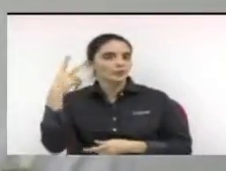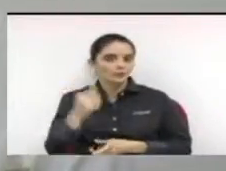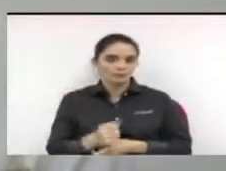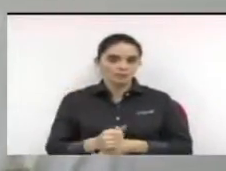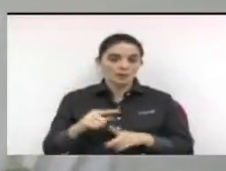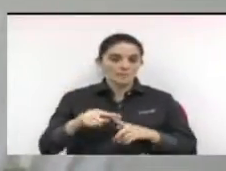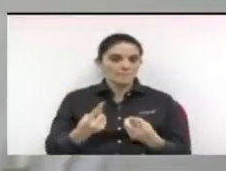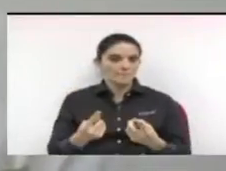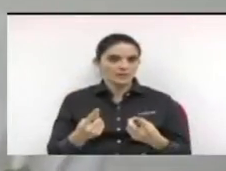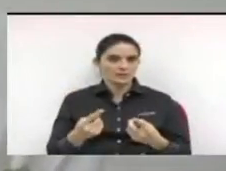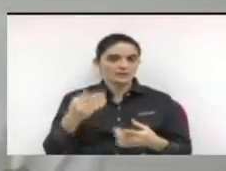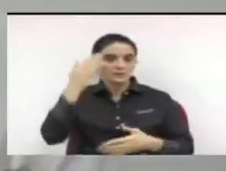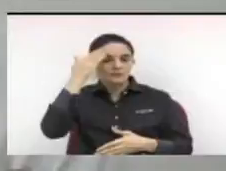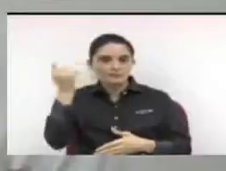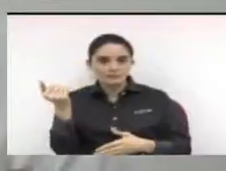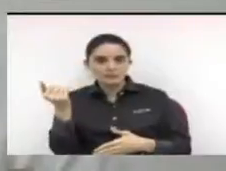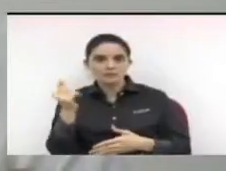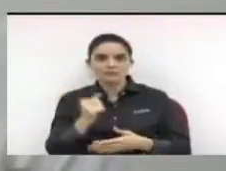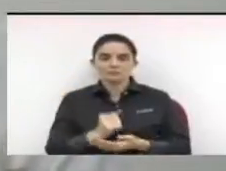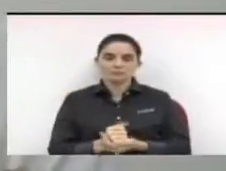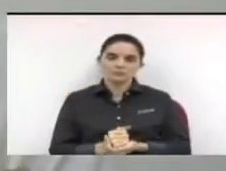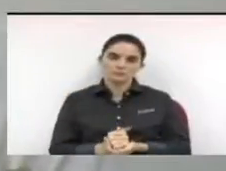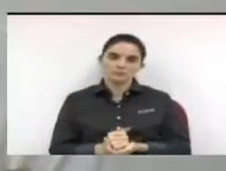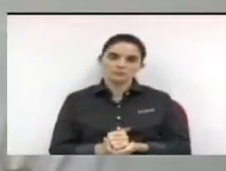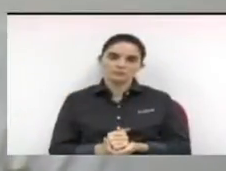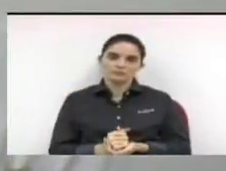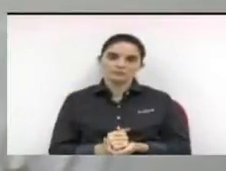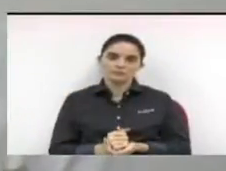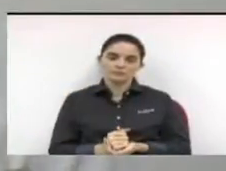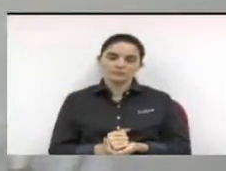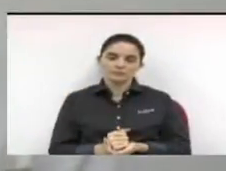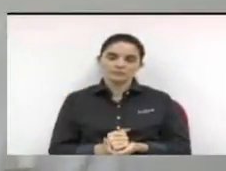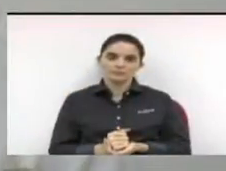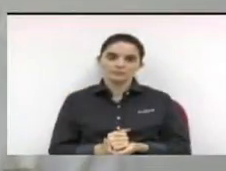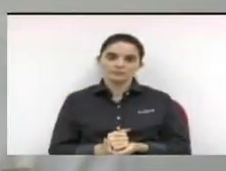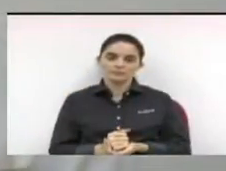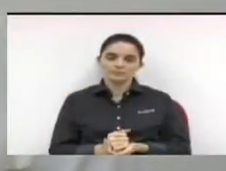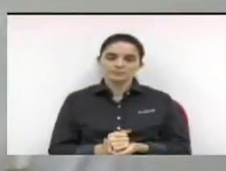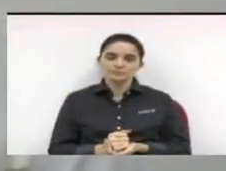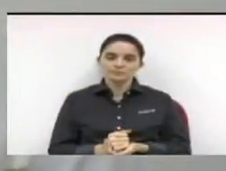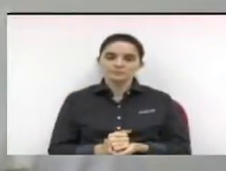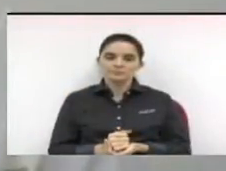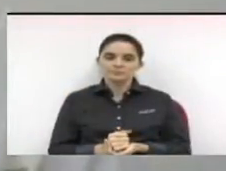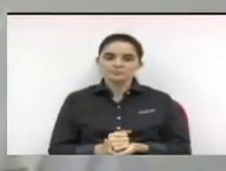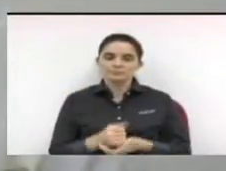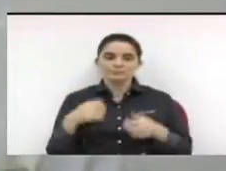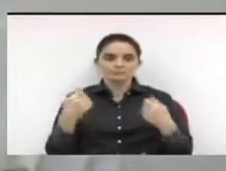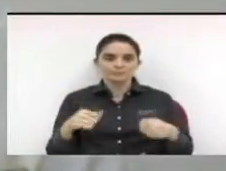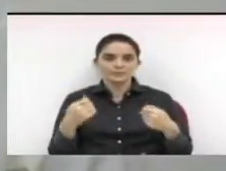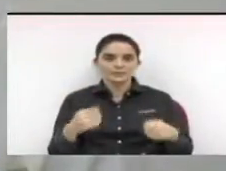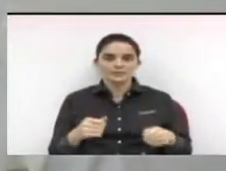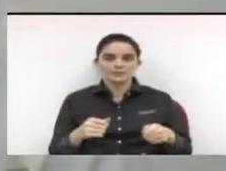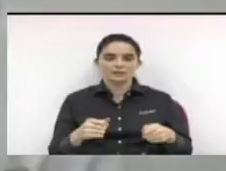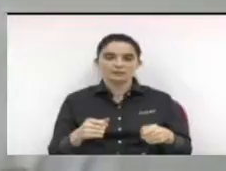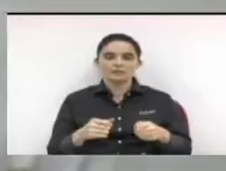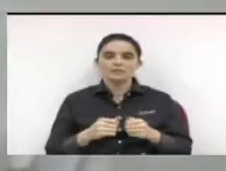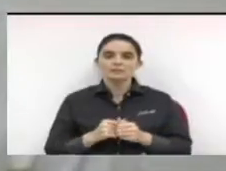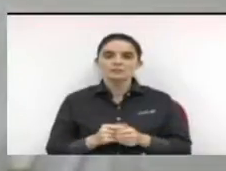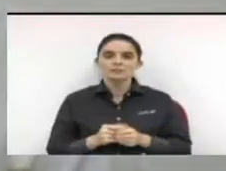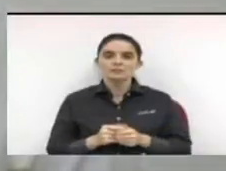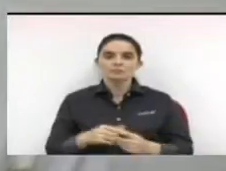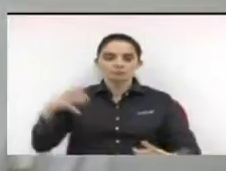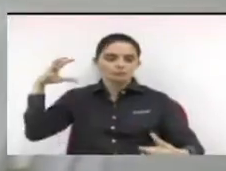sua participação, influenciar na decisão de onde será